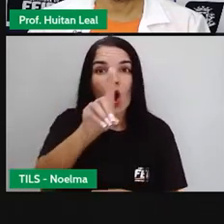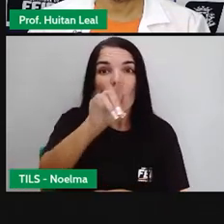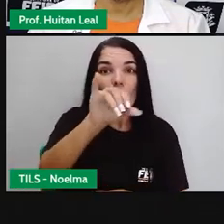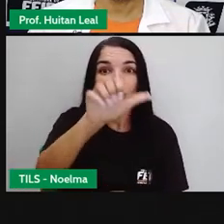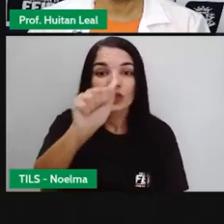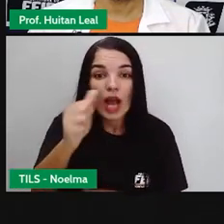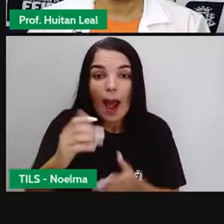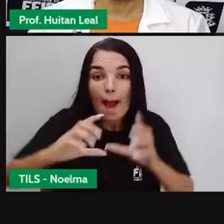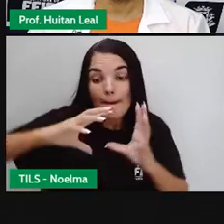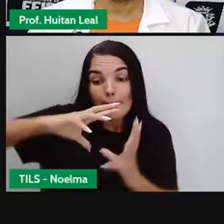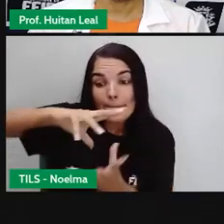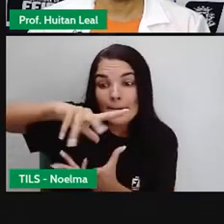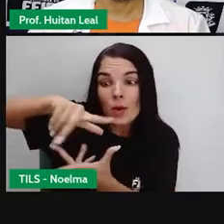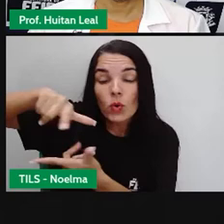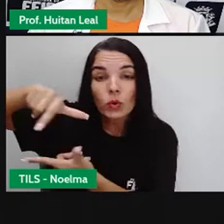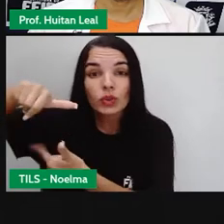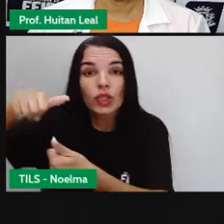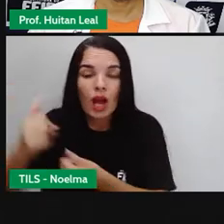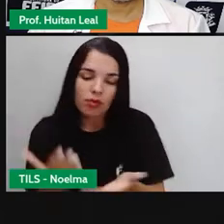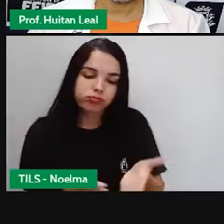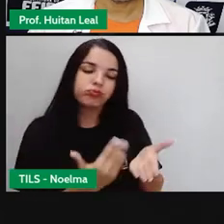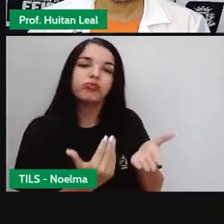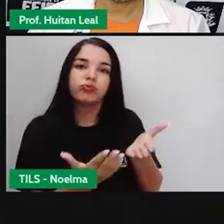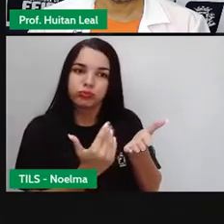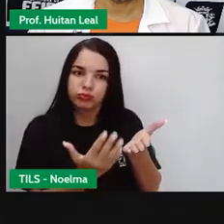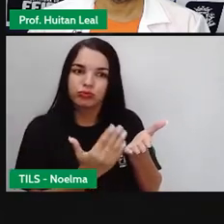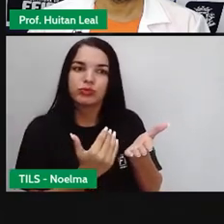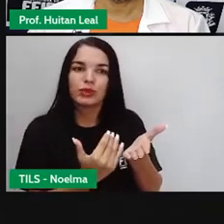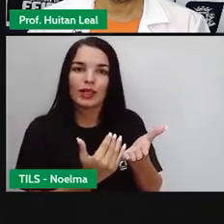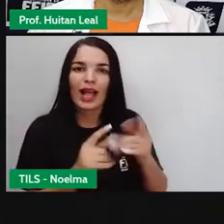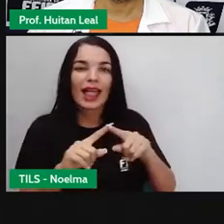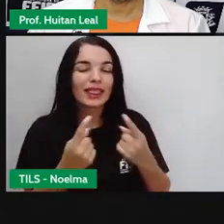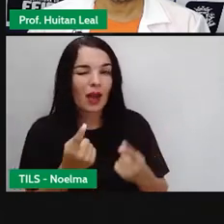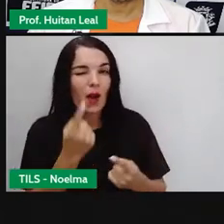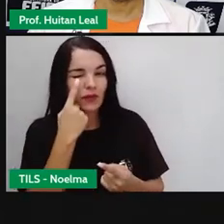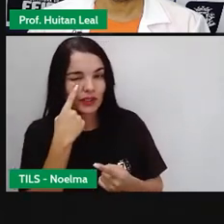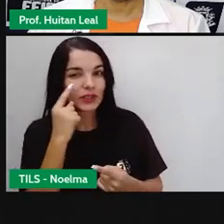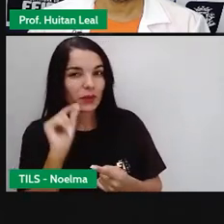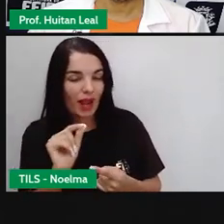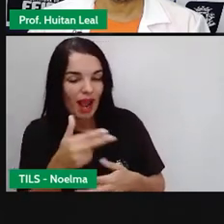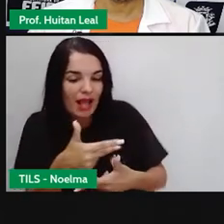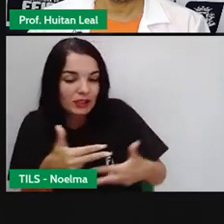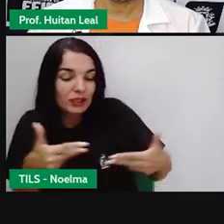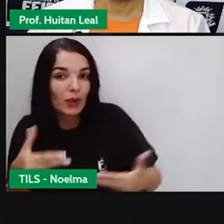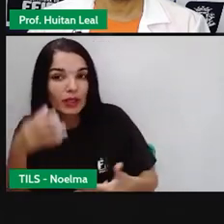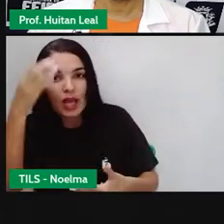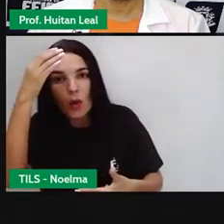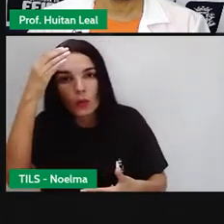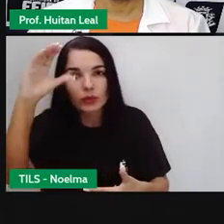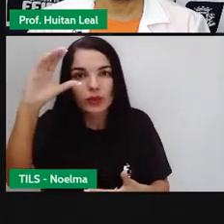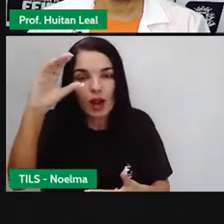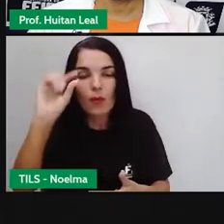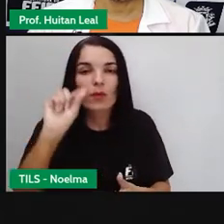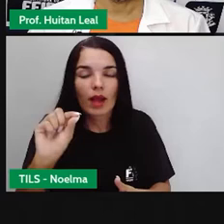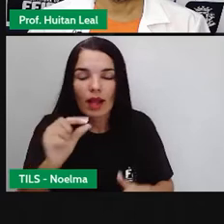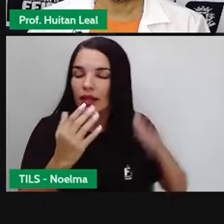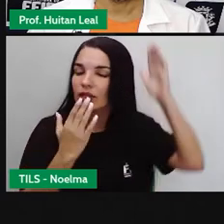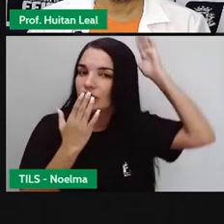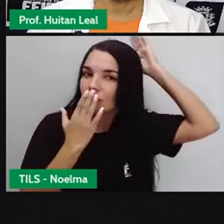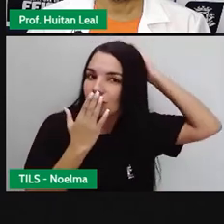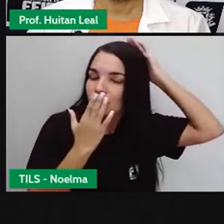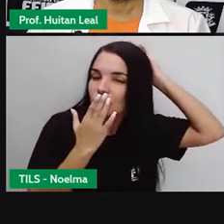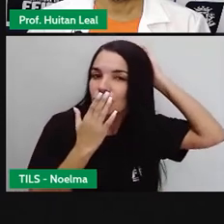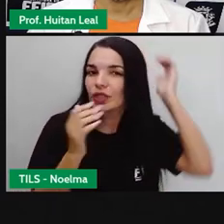Então, se esses elementos culturais, os indígenas e o livro, né?